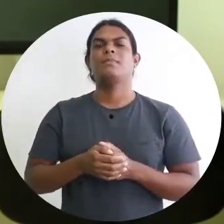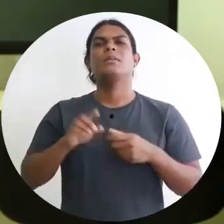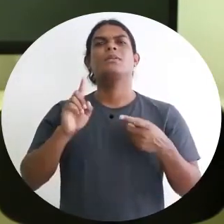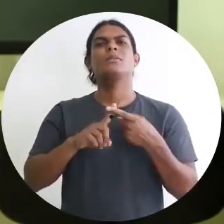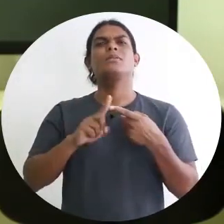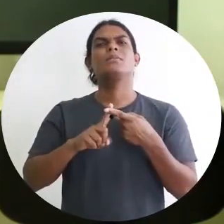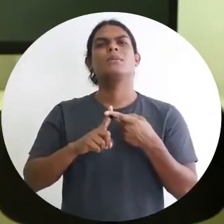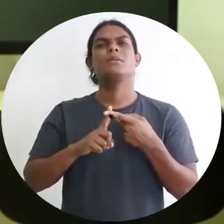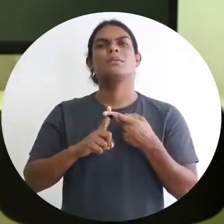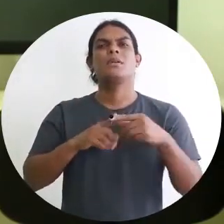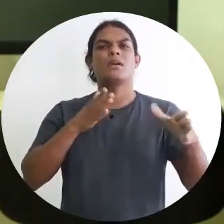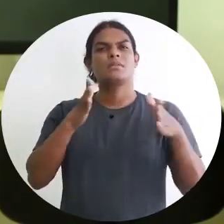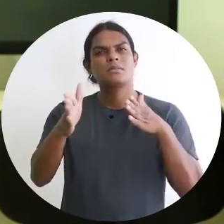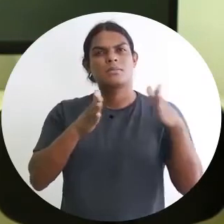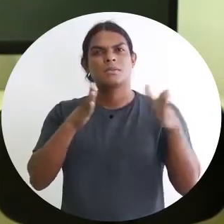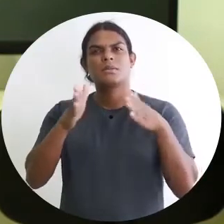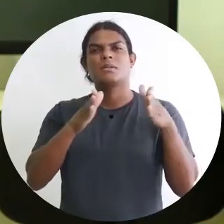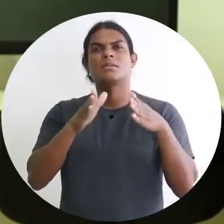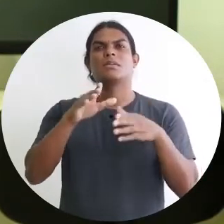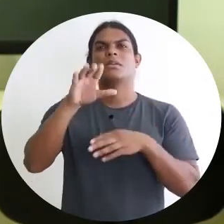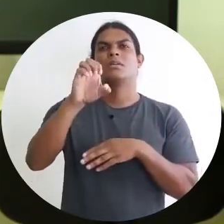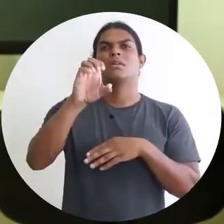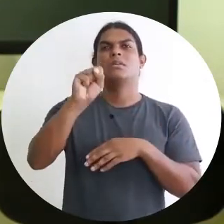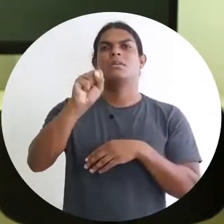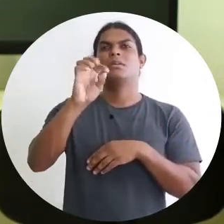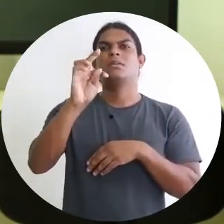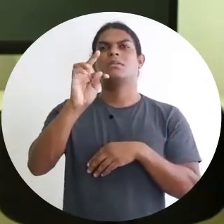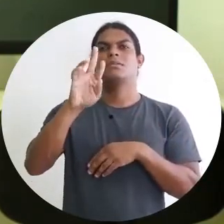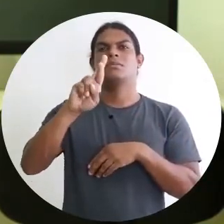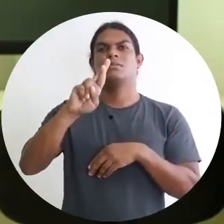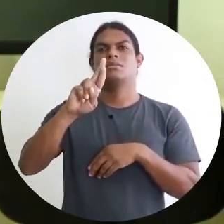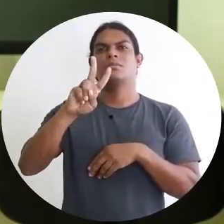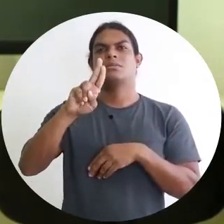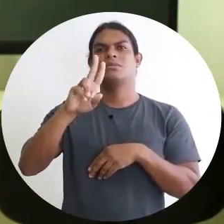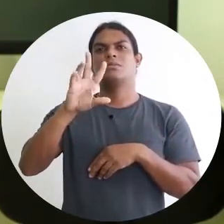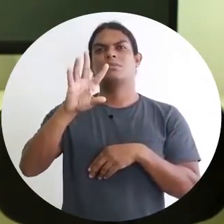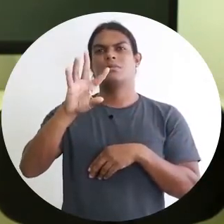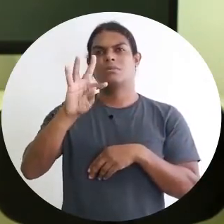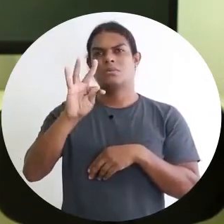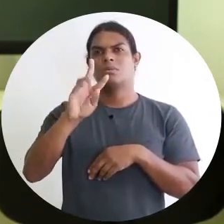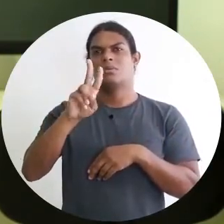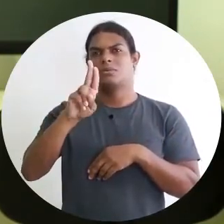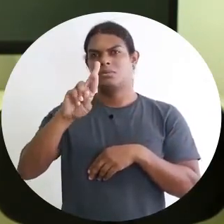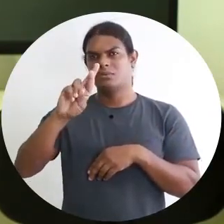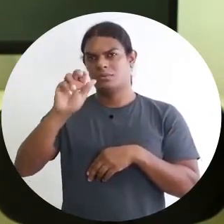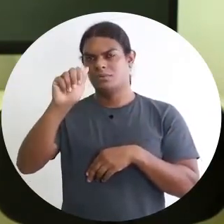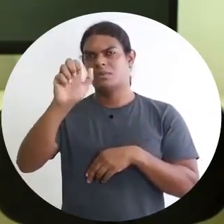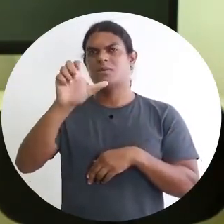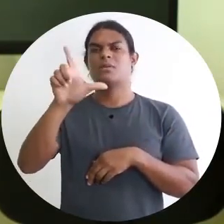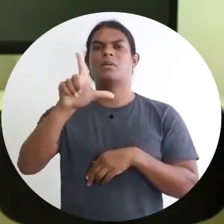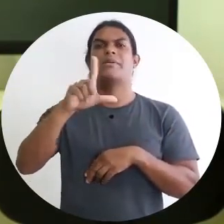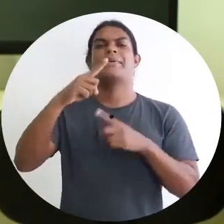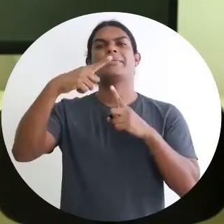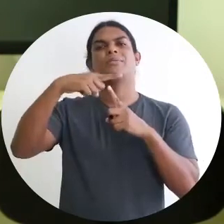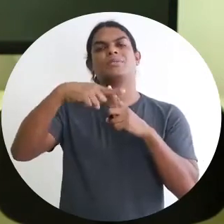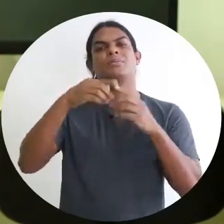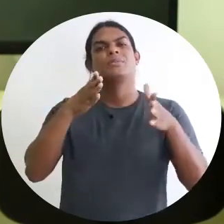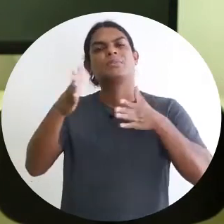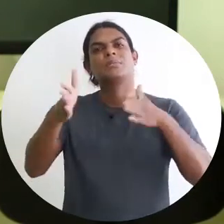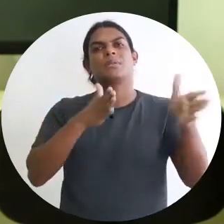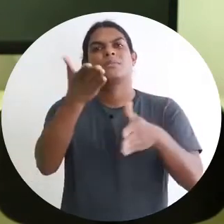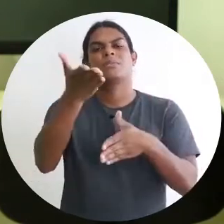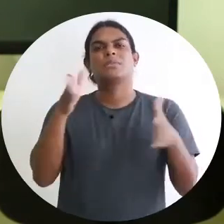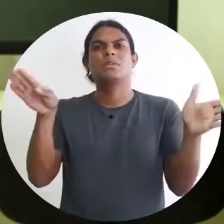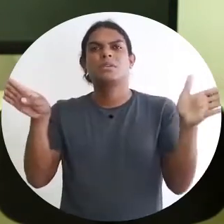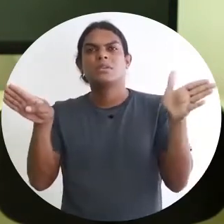da acessibilidade estrutural, comunicacional e informacional. A acessibilidade estrutural é aquela acessibilidade que, por exemplo, quando você chega em um